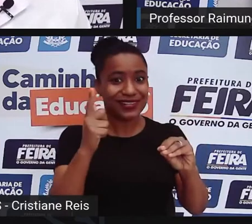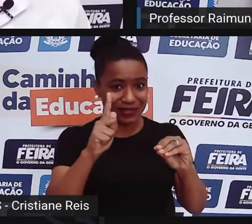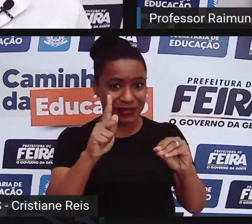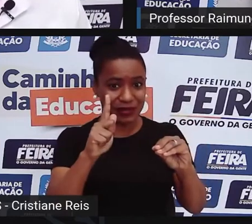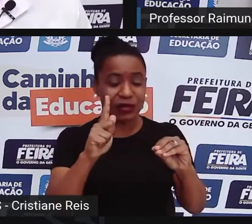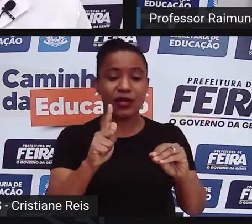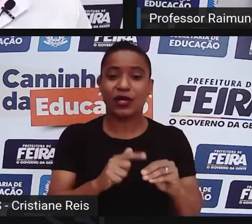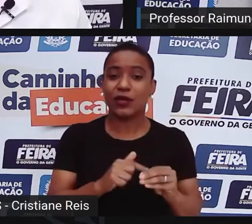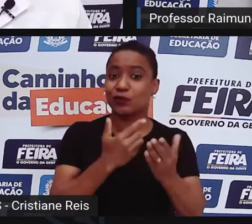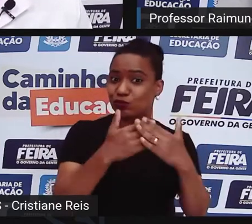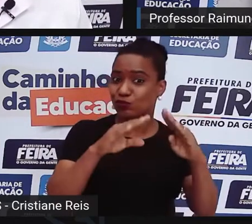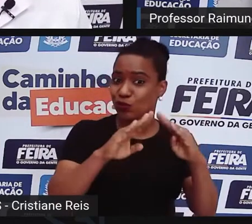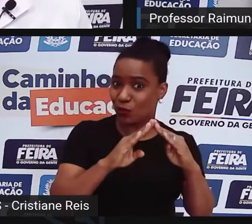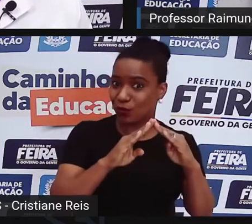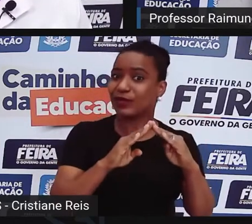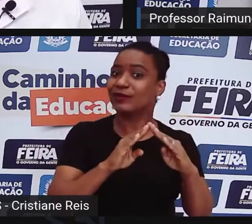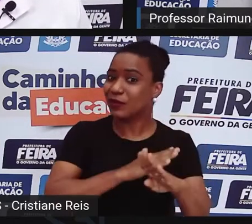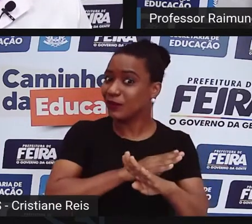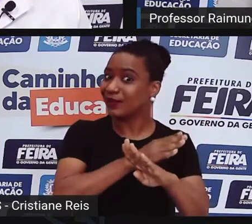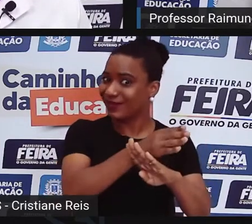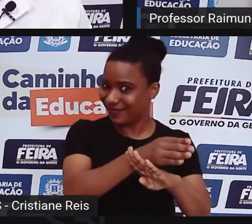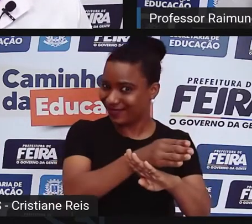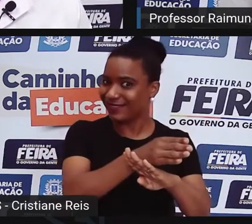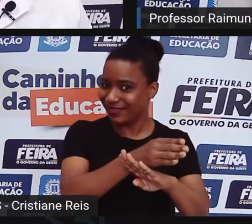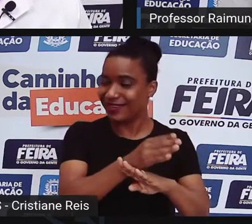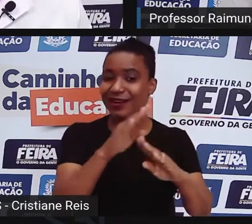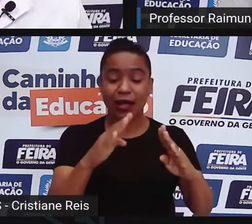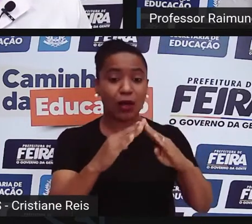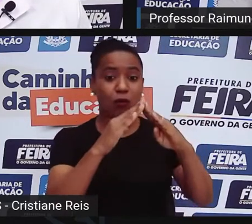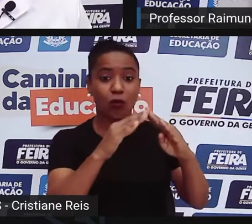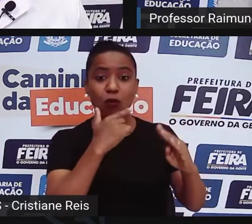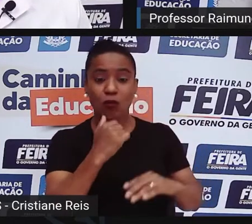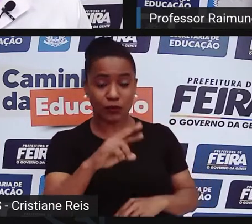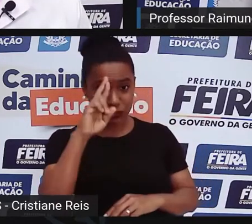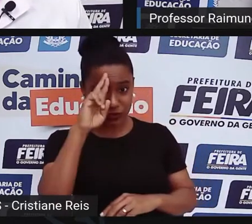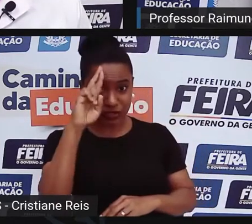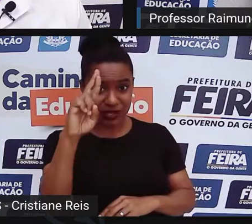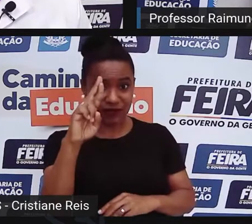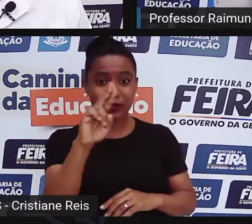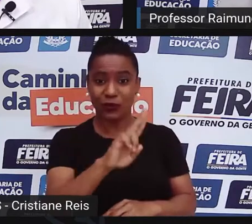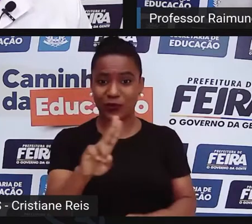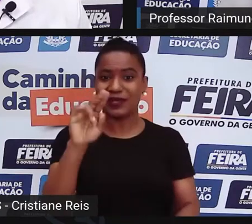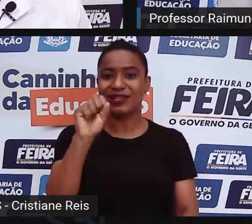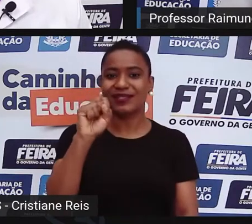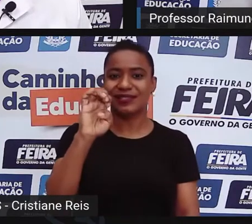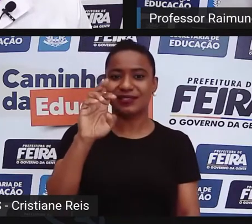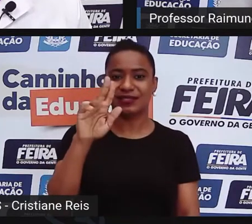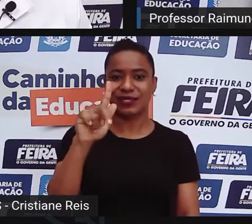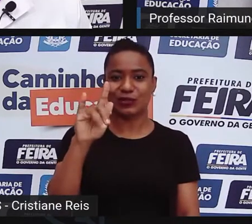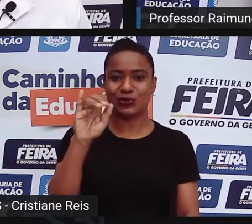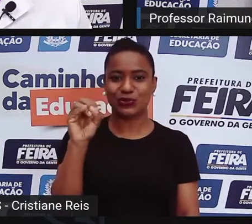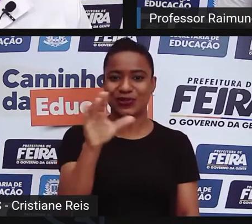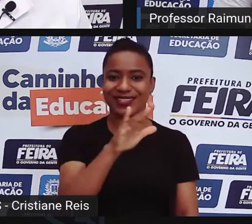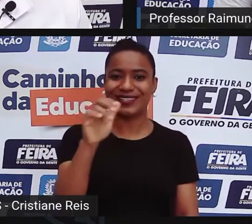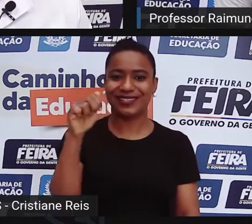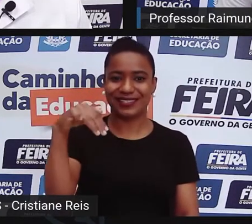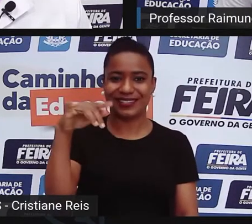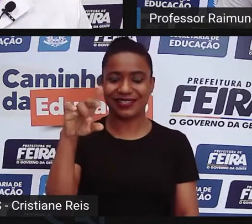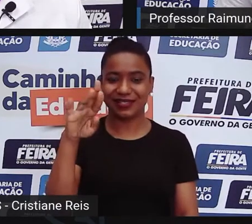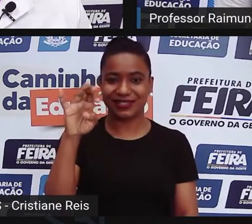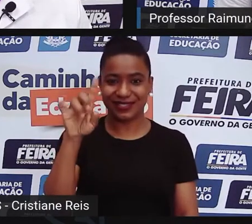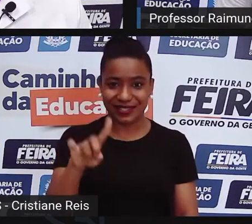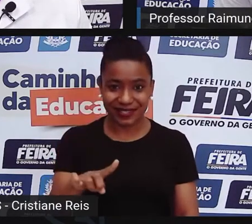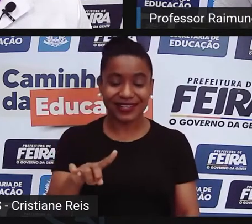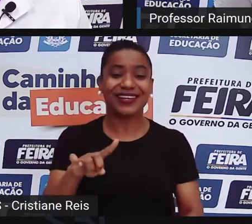escondido, do mestre Sérgio e professor André. Aí eu fui devagarzinho, vesti uma